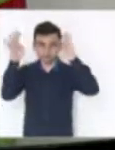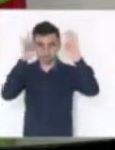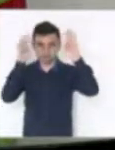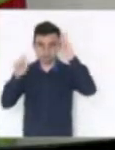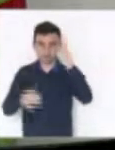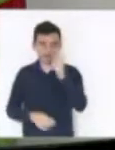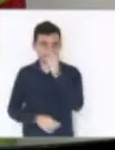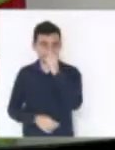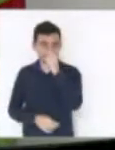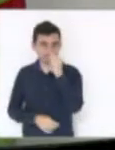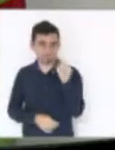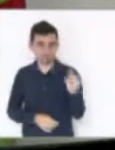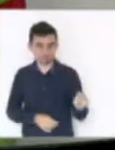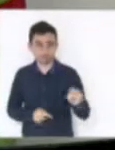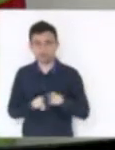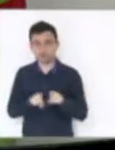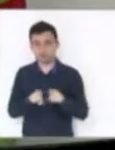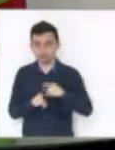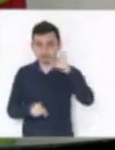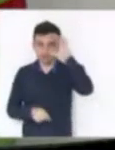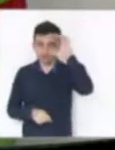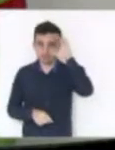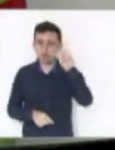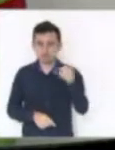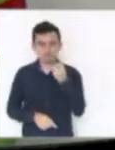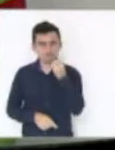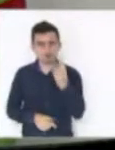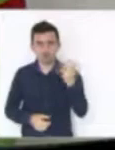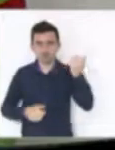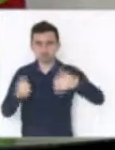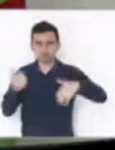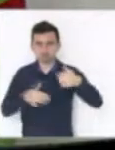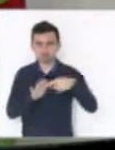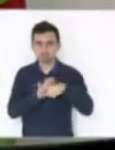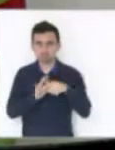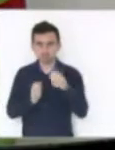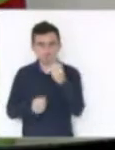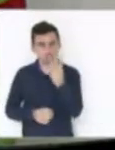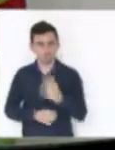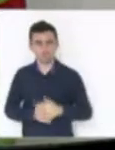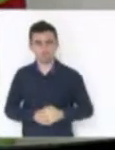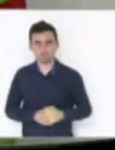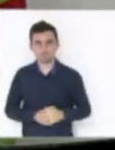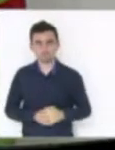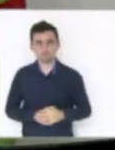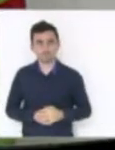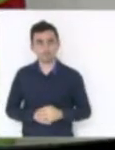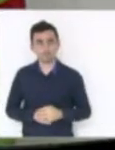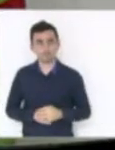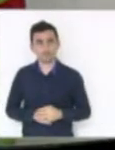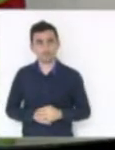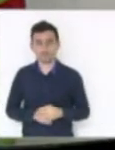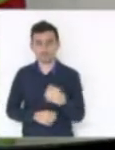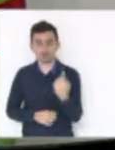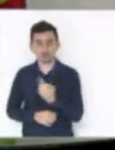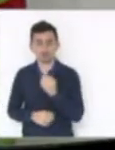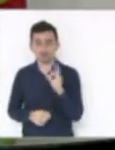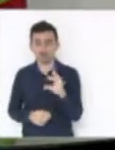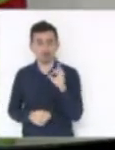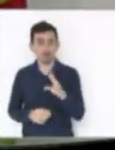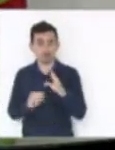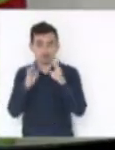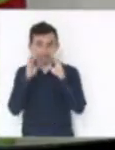João Amin e o próprio deputado Coruja foram muito bem na sua análise, é que nós só escutamos